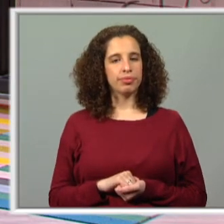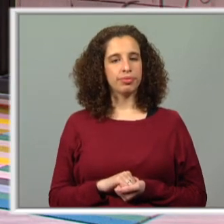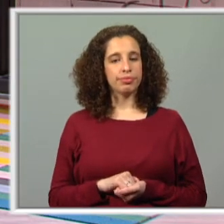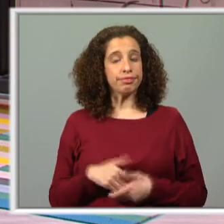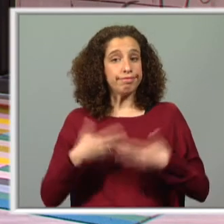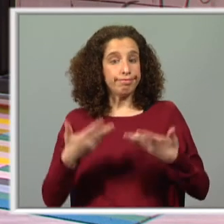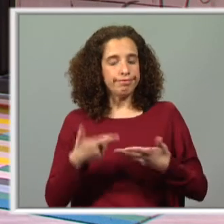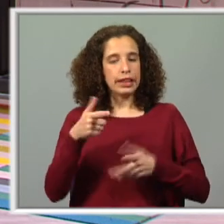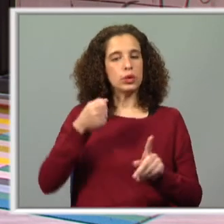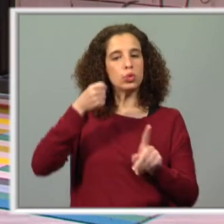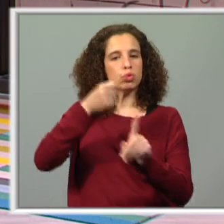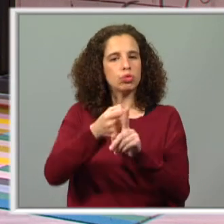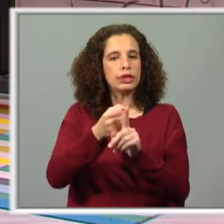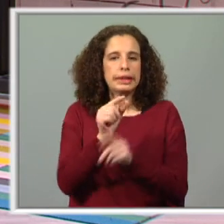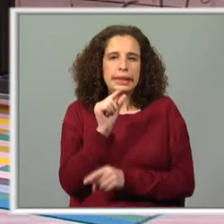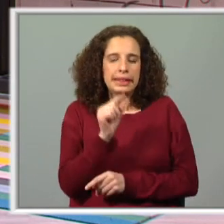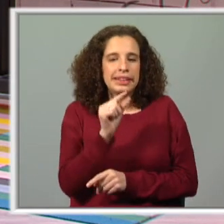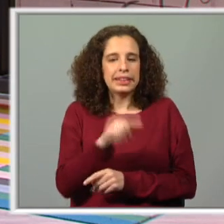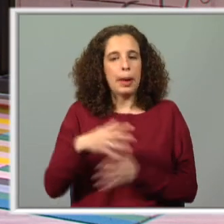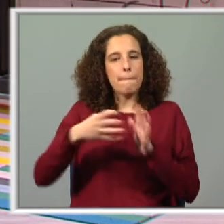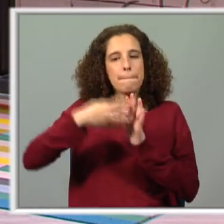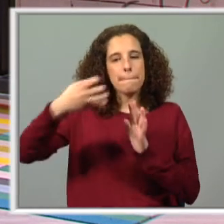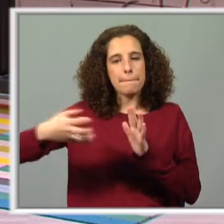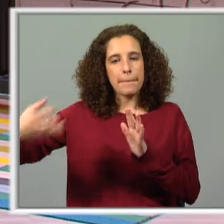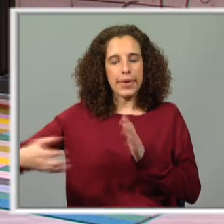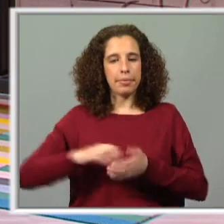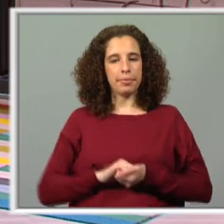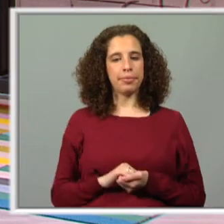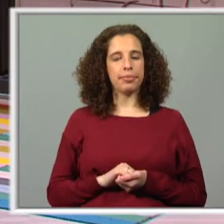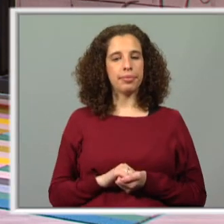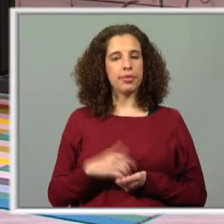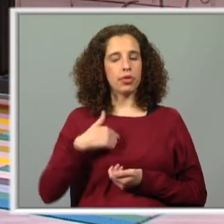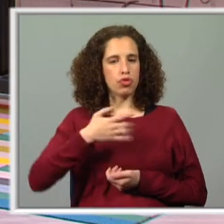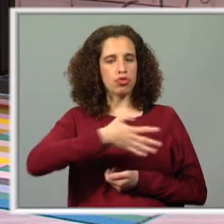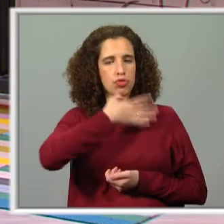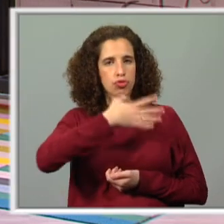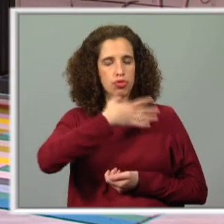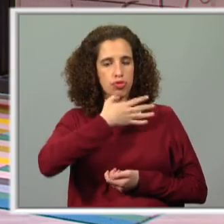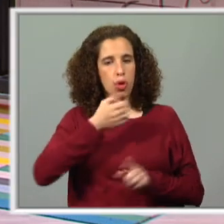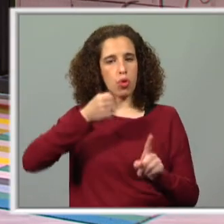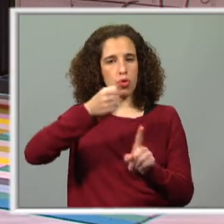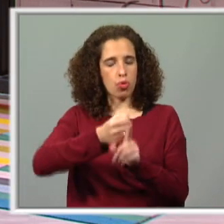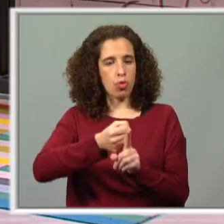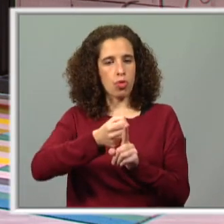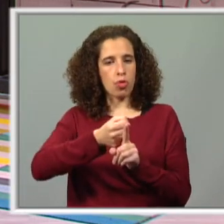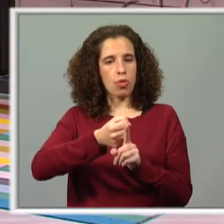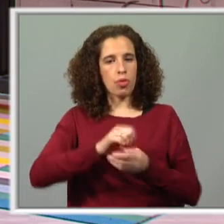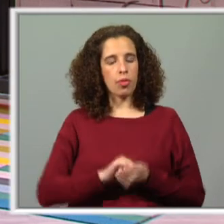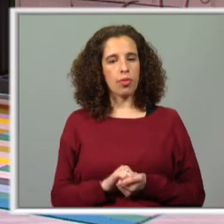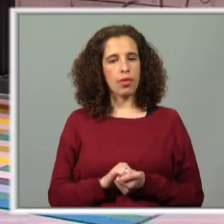Ora, aqui o nosso desafio é um bocadinho mais complexo. Então, eu vou explicar-vos o desafio com